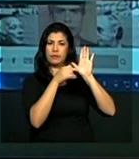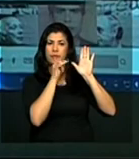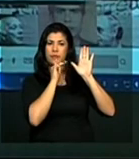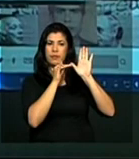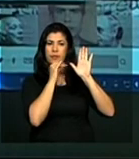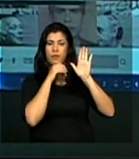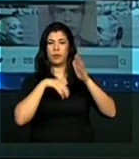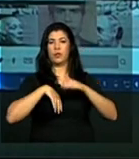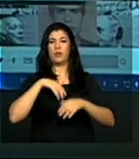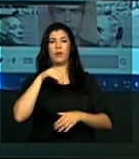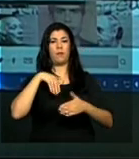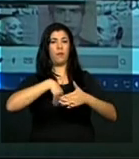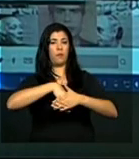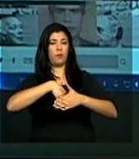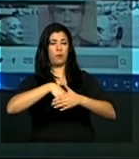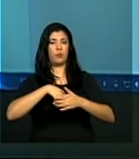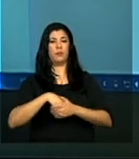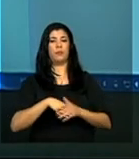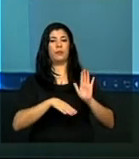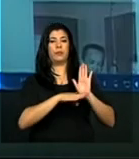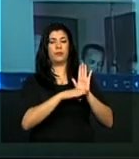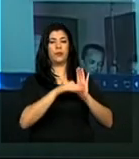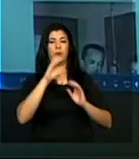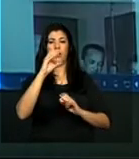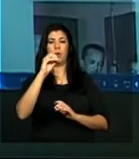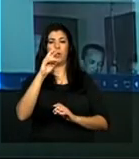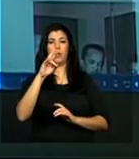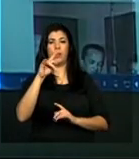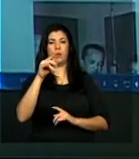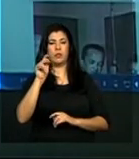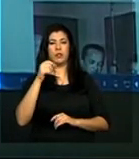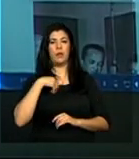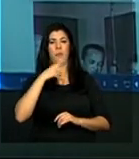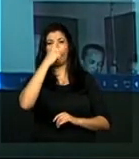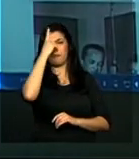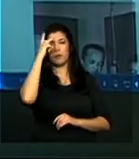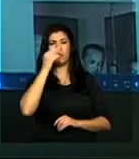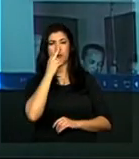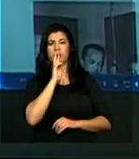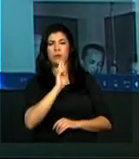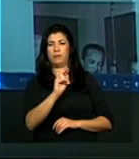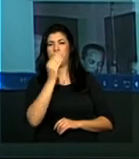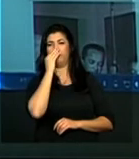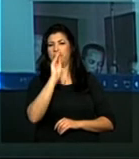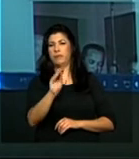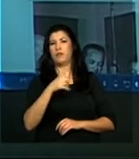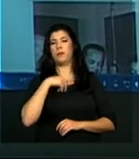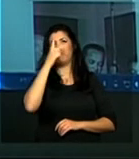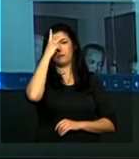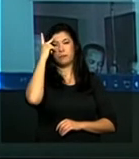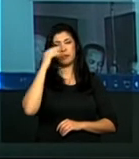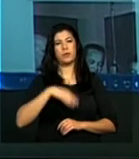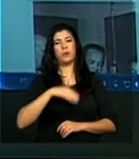na ditadura, corrupção, militares que disseram não, civis que disseram sim.